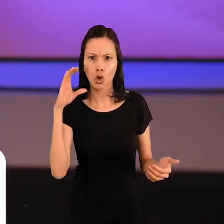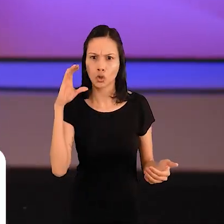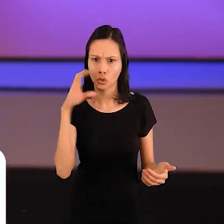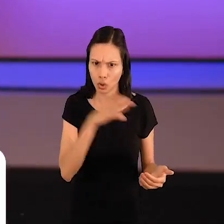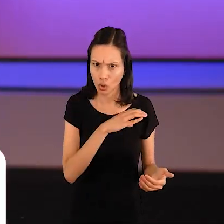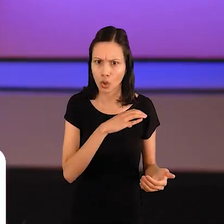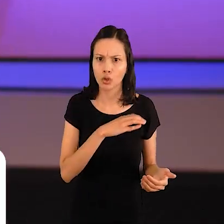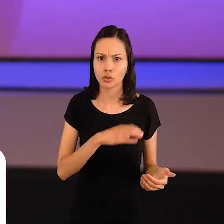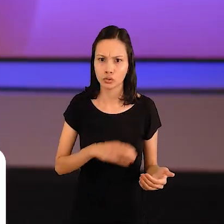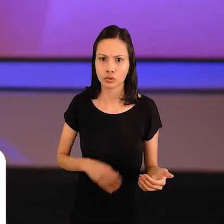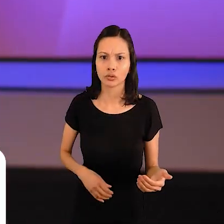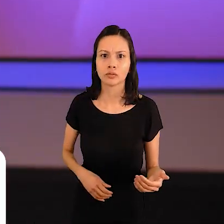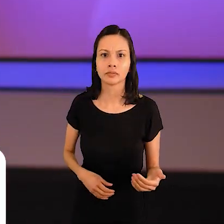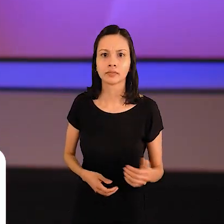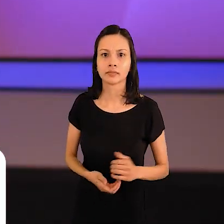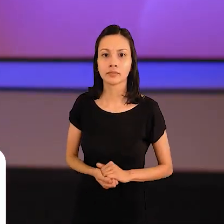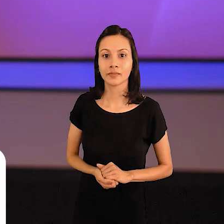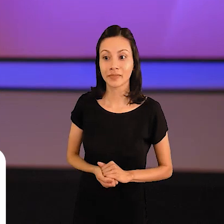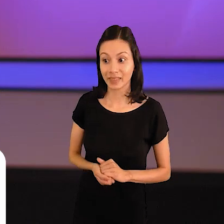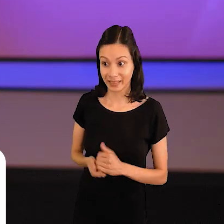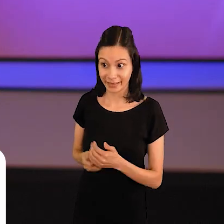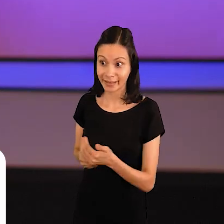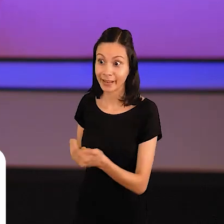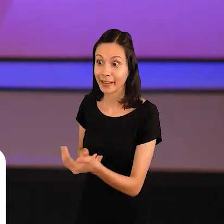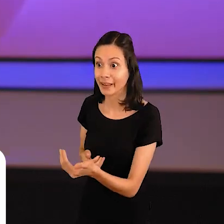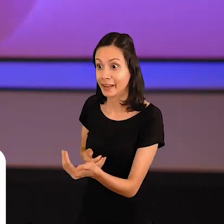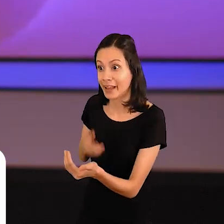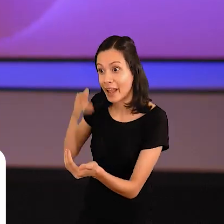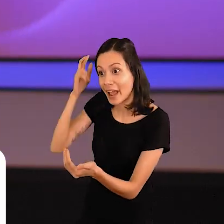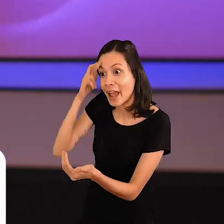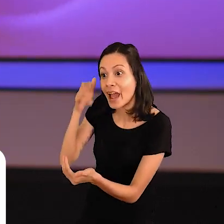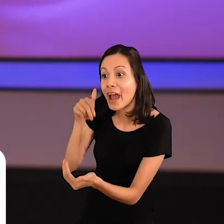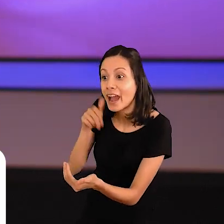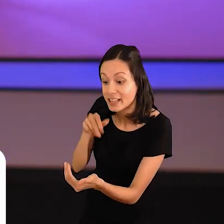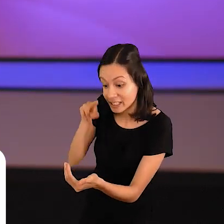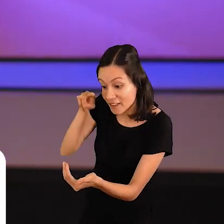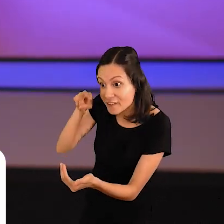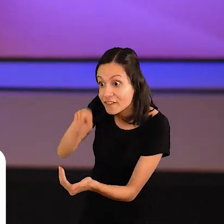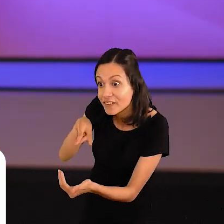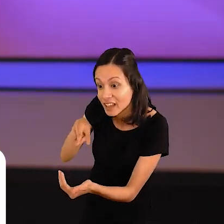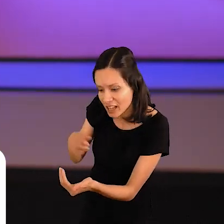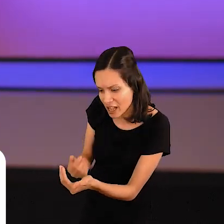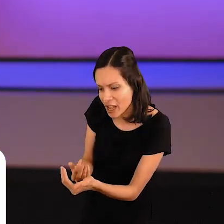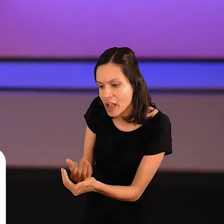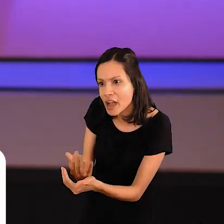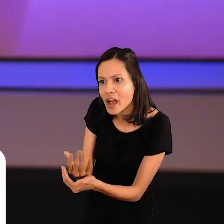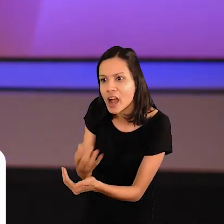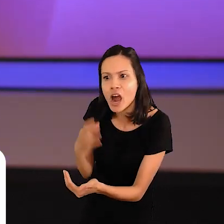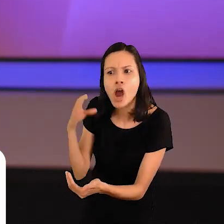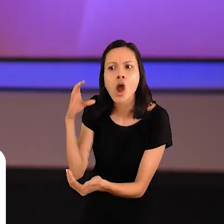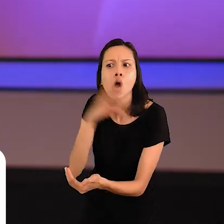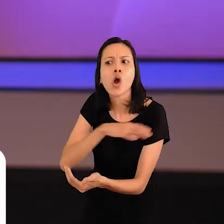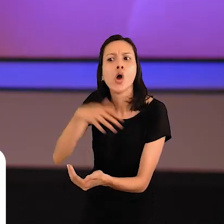Uhum... Senhora rainha, está vendo como está quente este mingau?